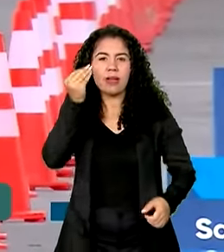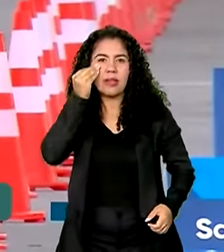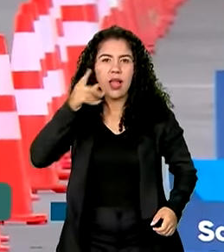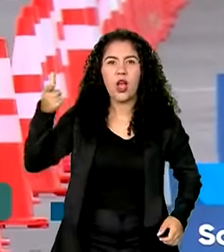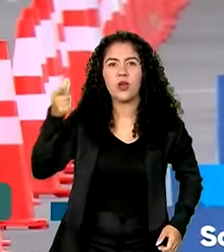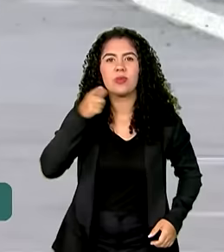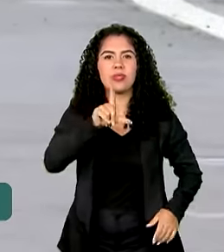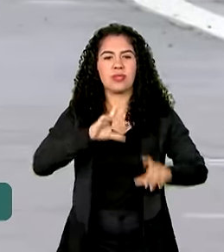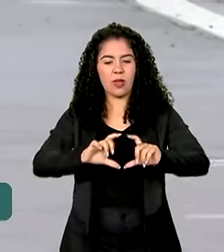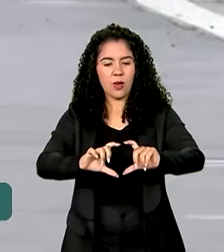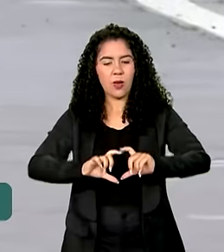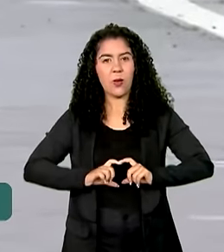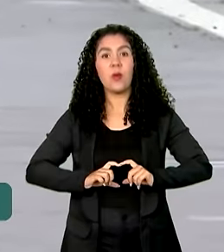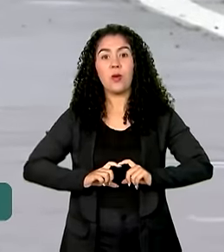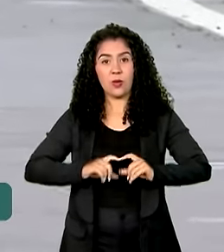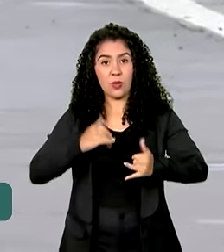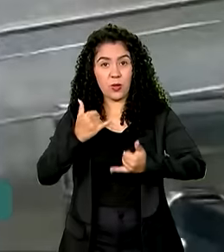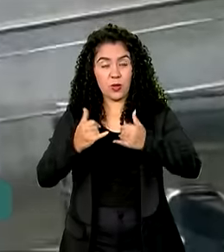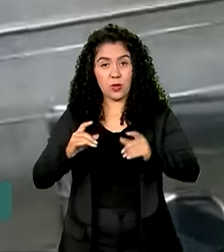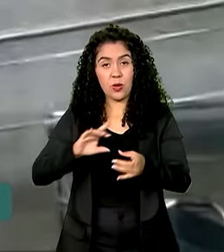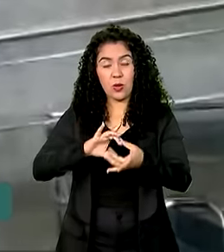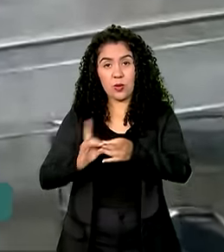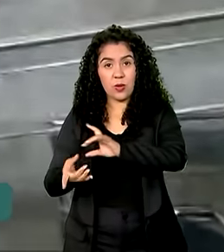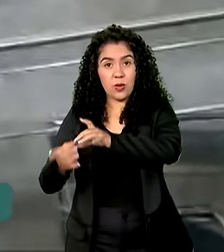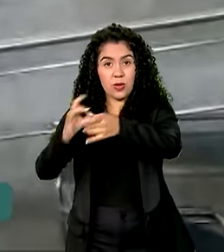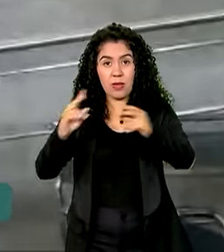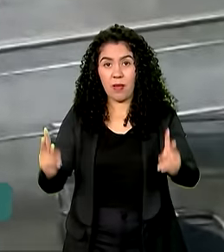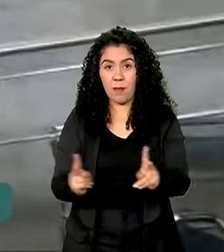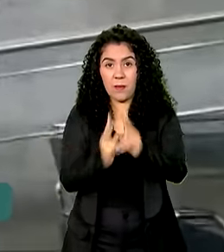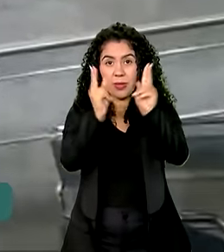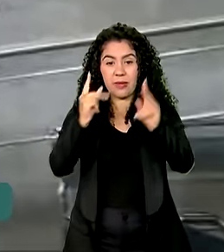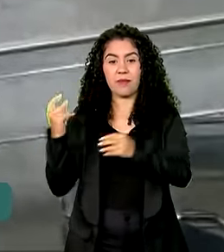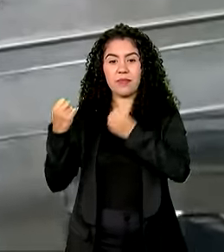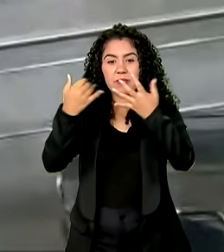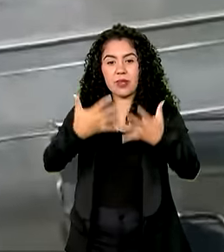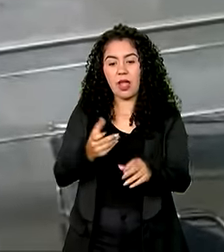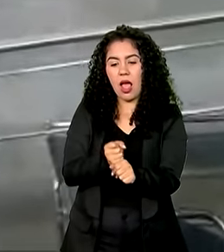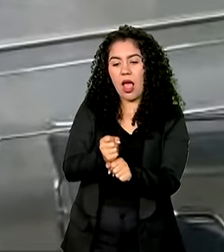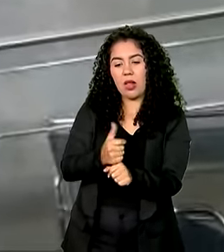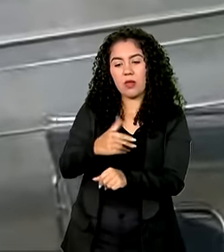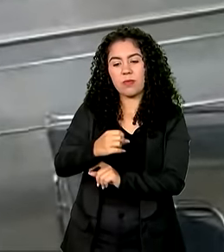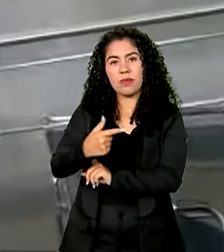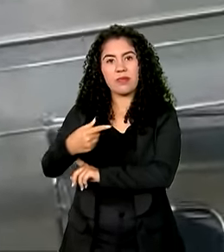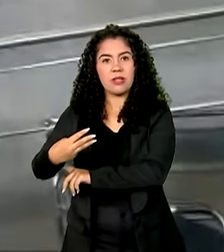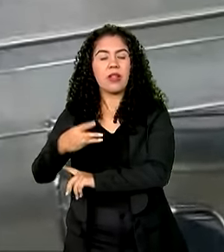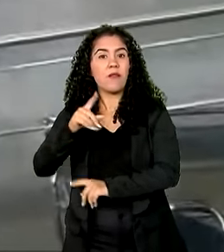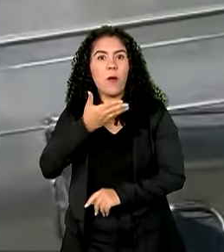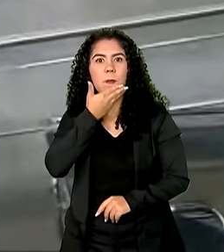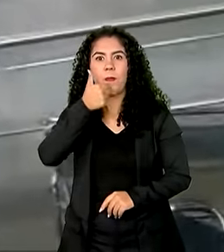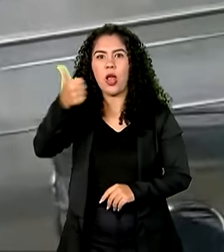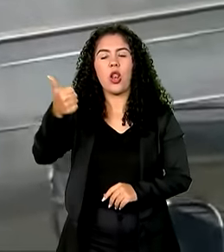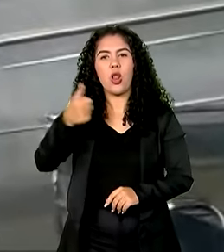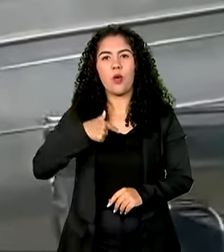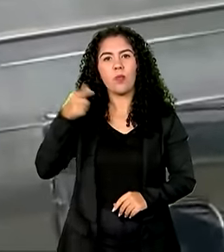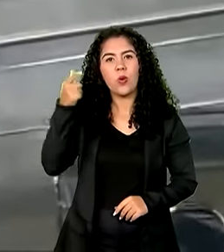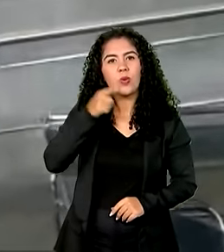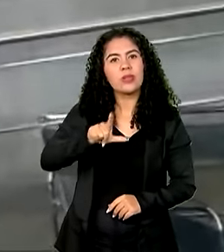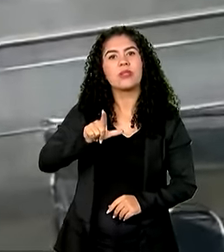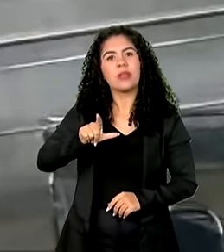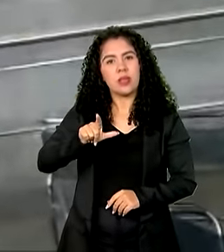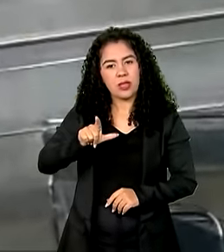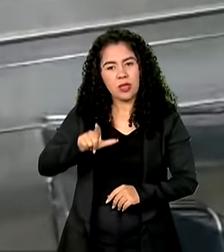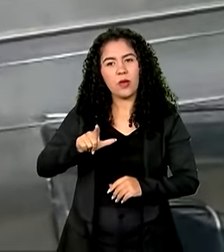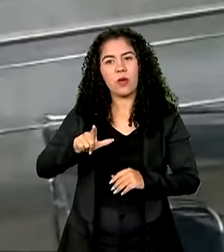uma medalha nos Jogos Olímpicos de Paris. 2023 foi o melhor ano da nossa carreira, a gente conseguiu repetir boas marcas em 2024.